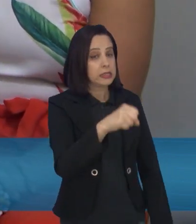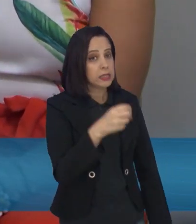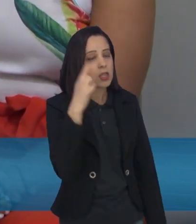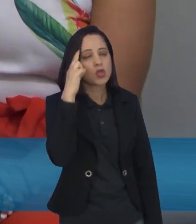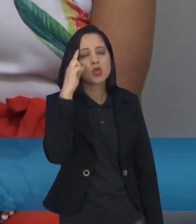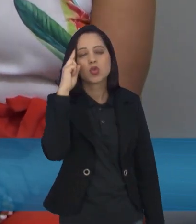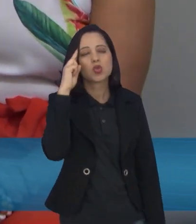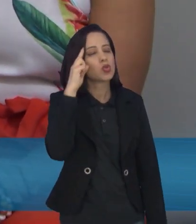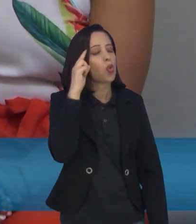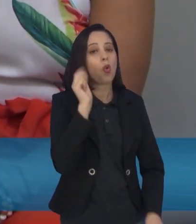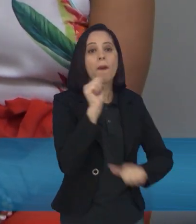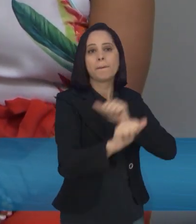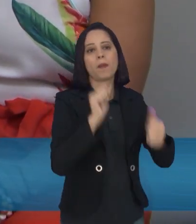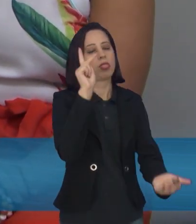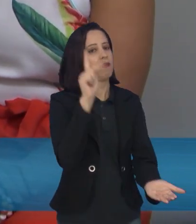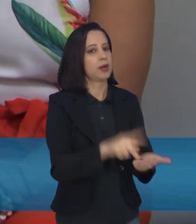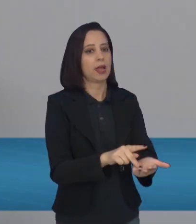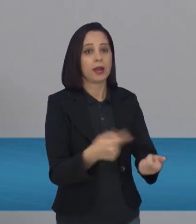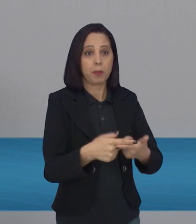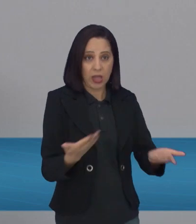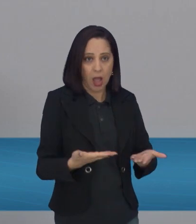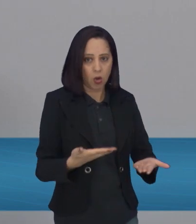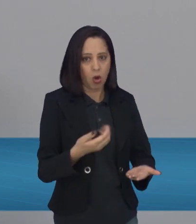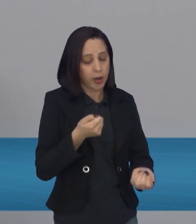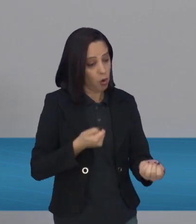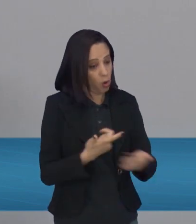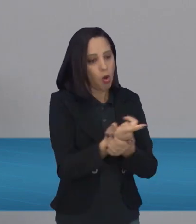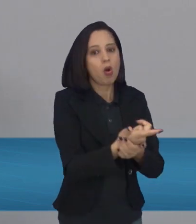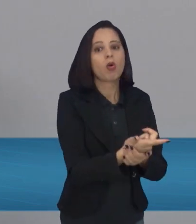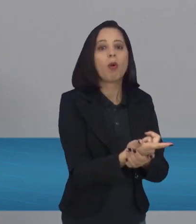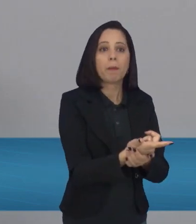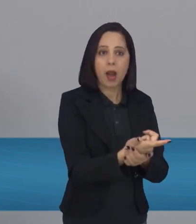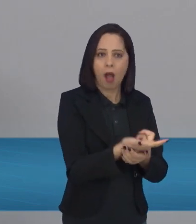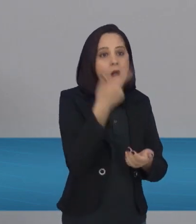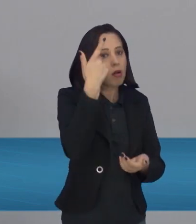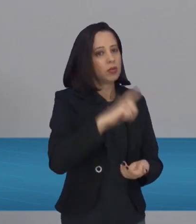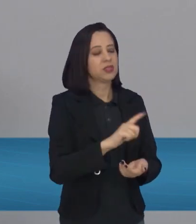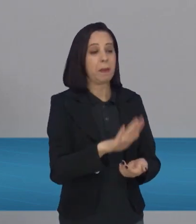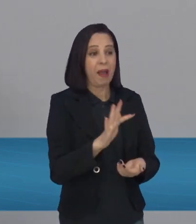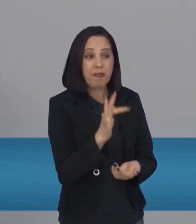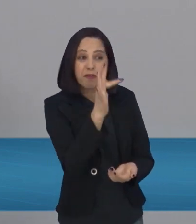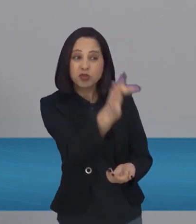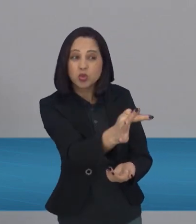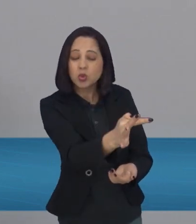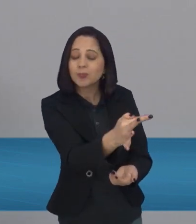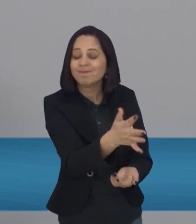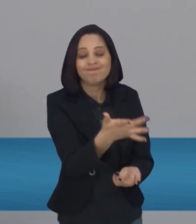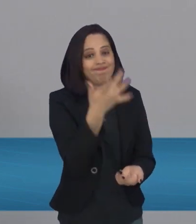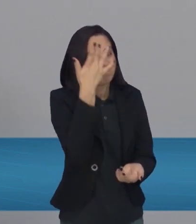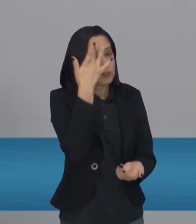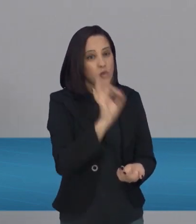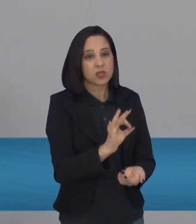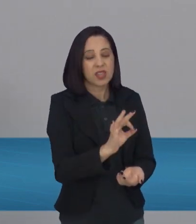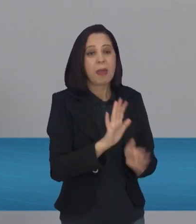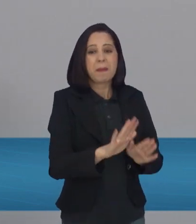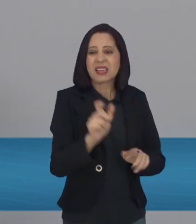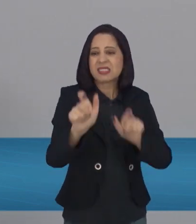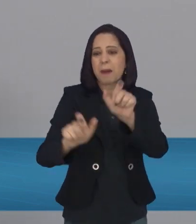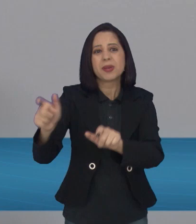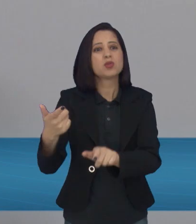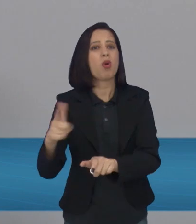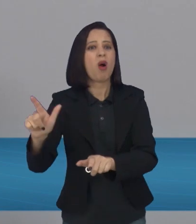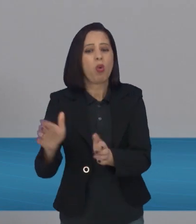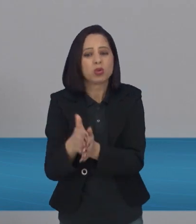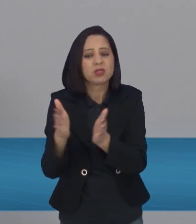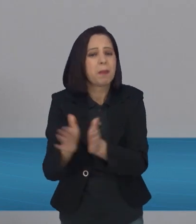né? Porque hoje eu consigo comprar, mas eu não sei do meu futuro, né? Agora, quem não tem condições vai poder